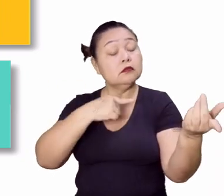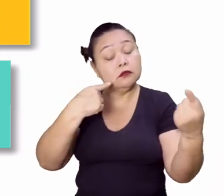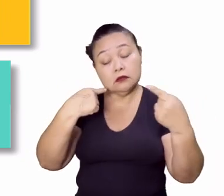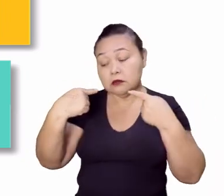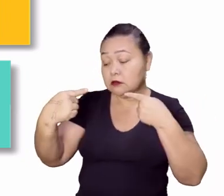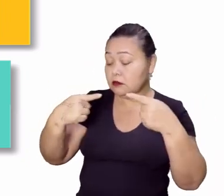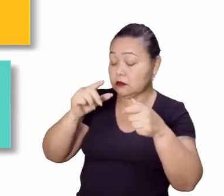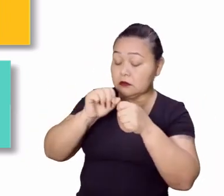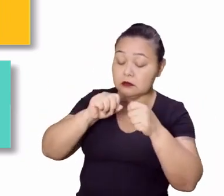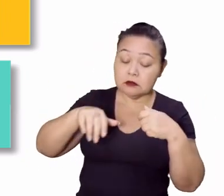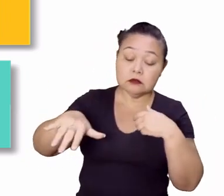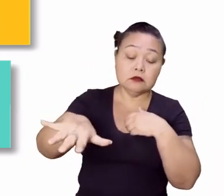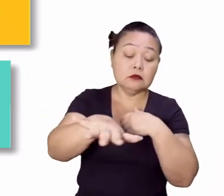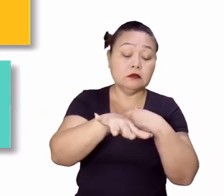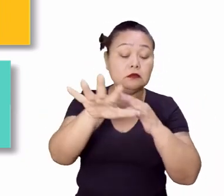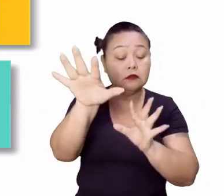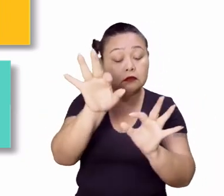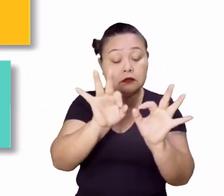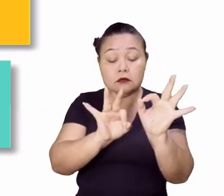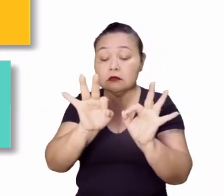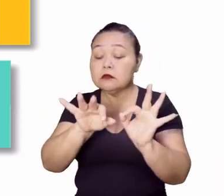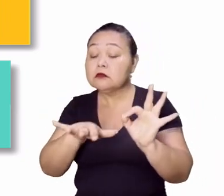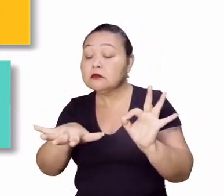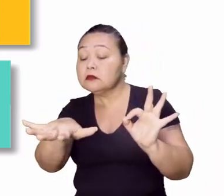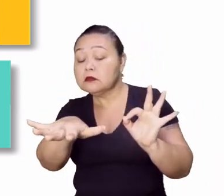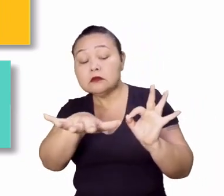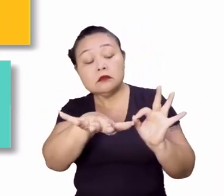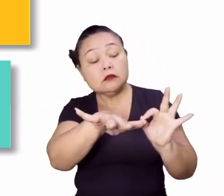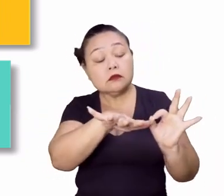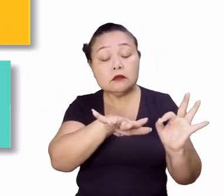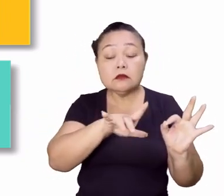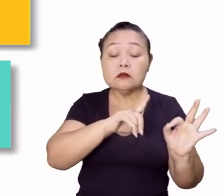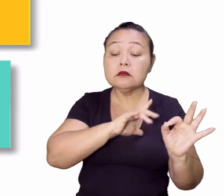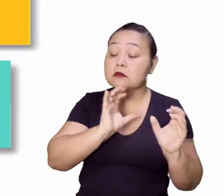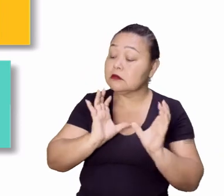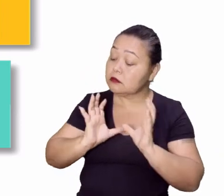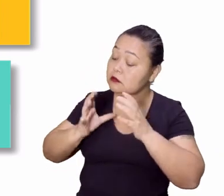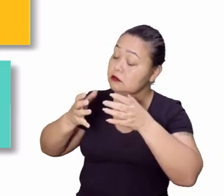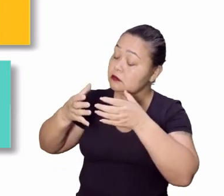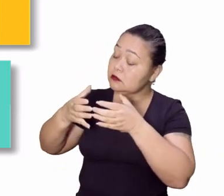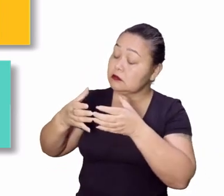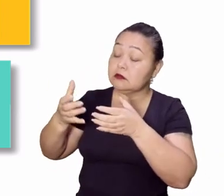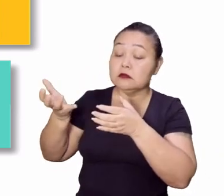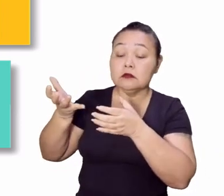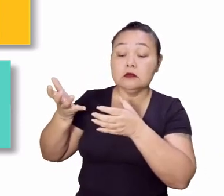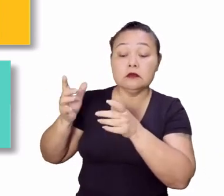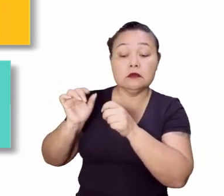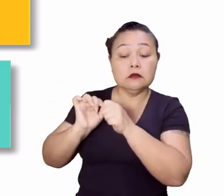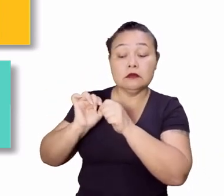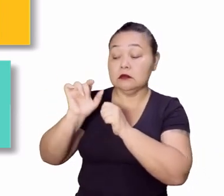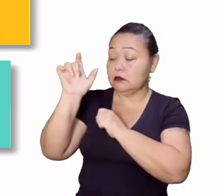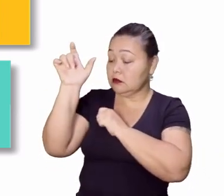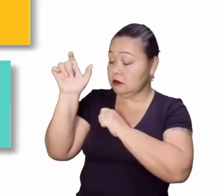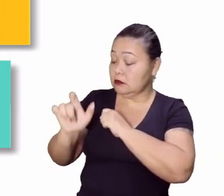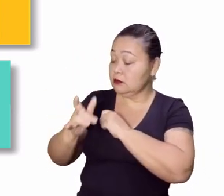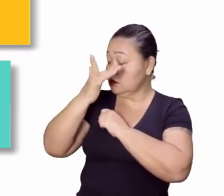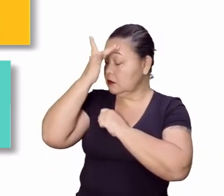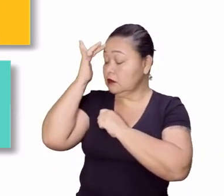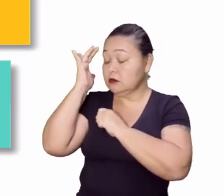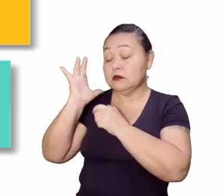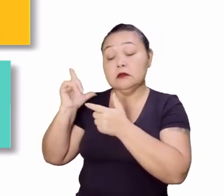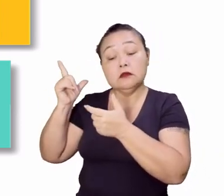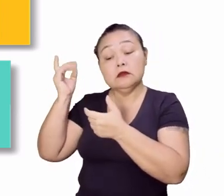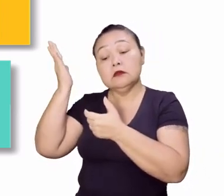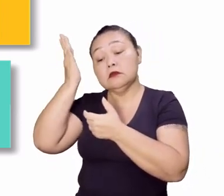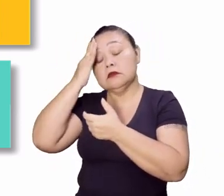o ambiente organizacional, o que você espera de uma equipe, o que você espera de uma pessoa que trabalha em